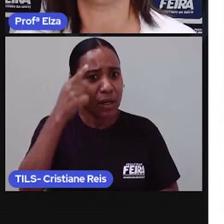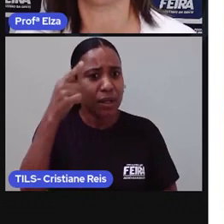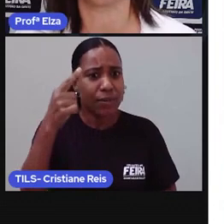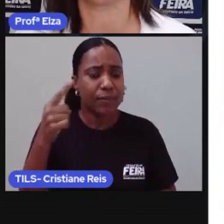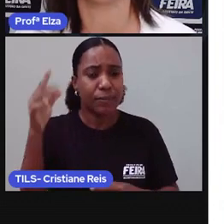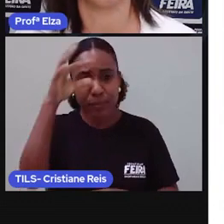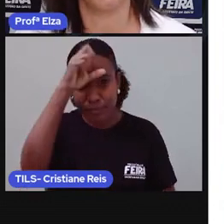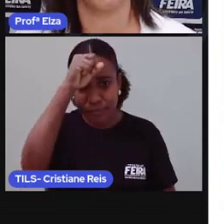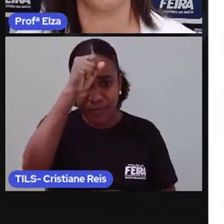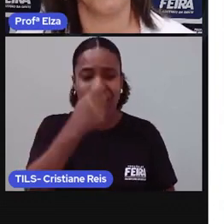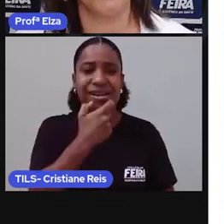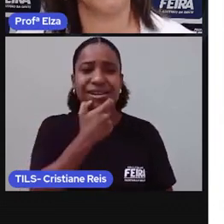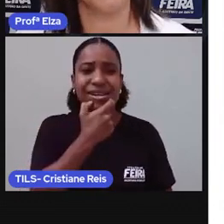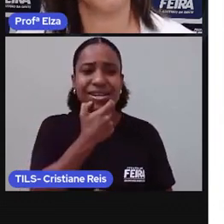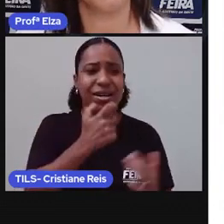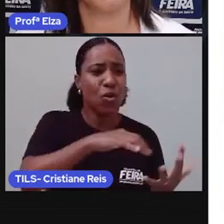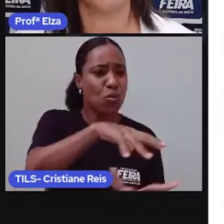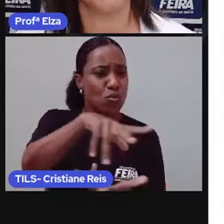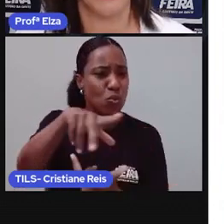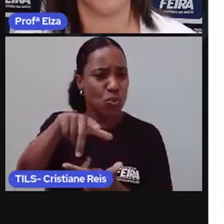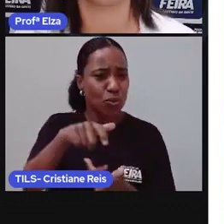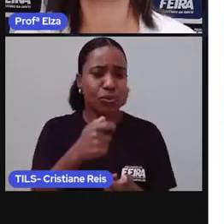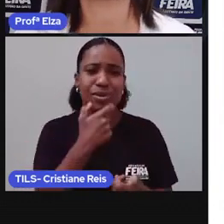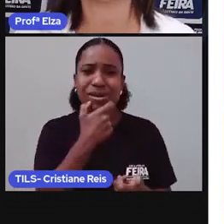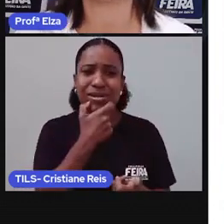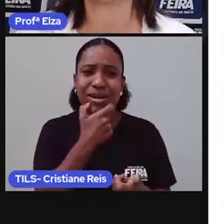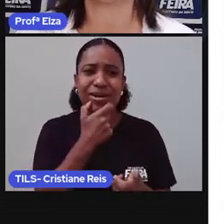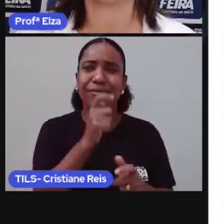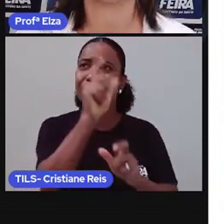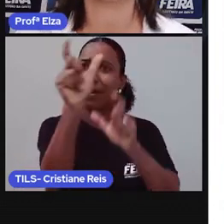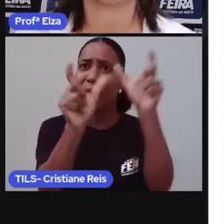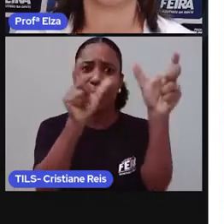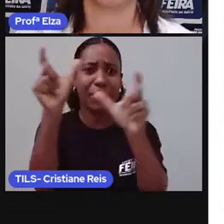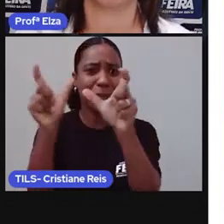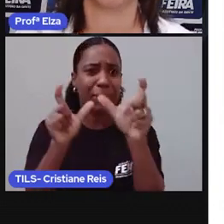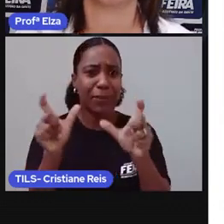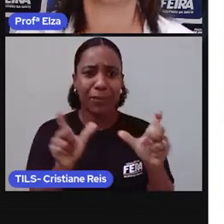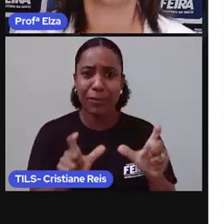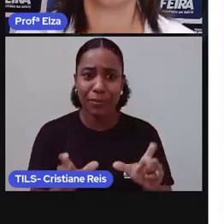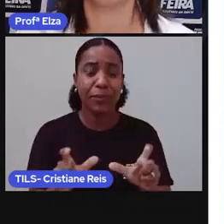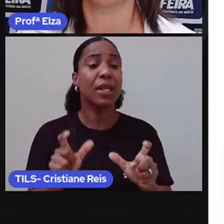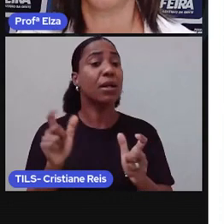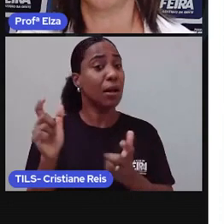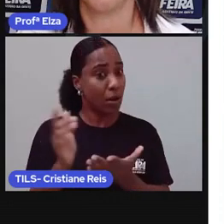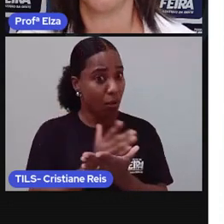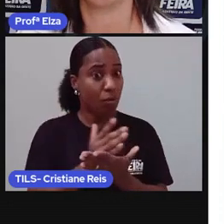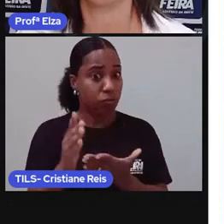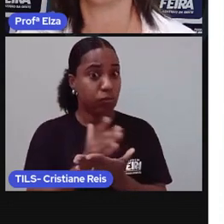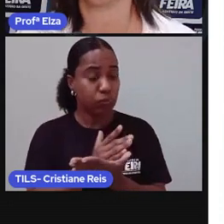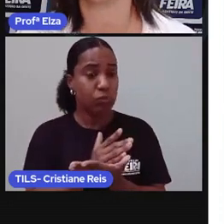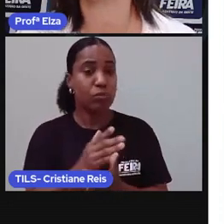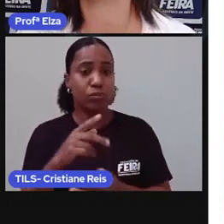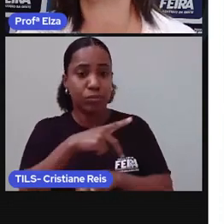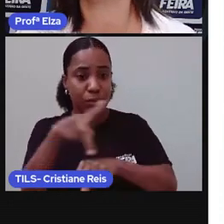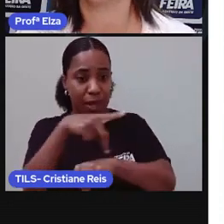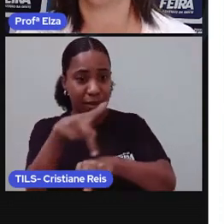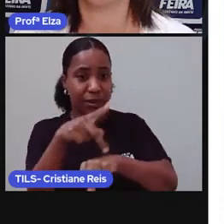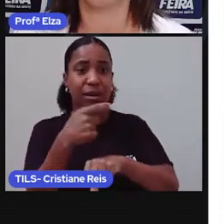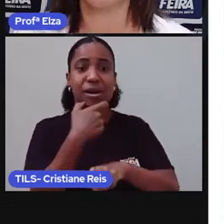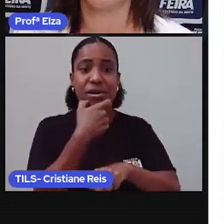inglesa está presente em todo o mundo? Alguns países têm essa língua como língua oficial,